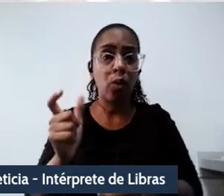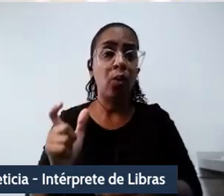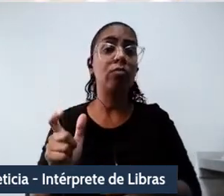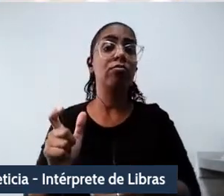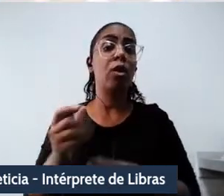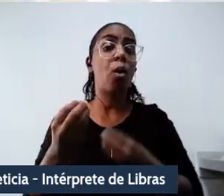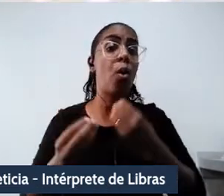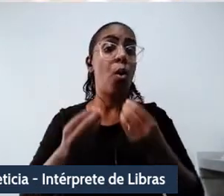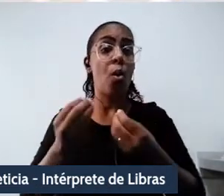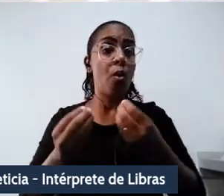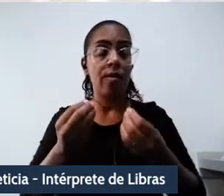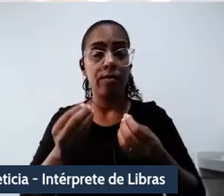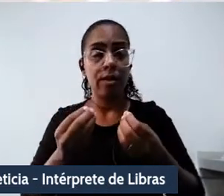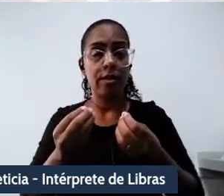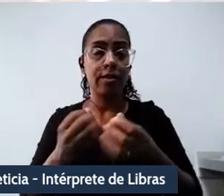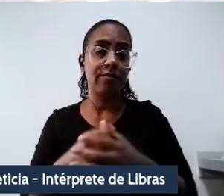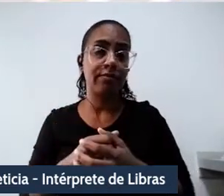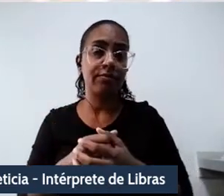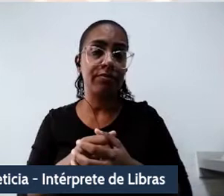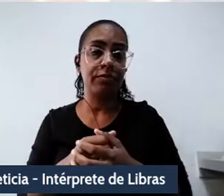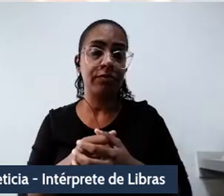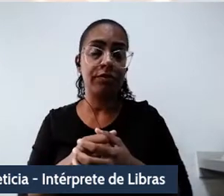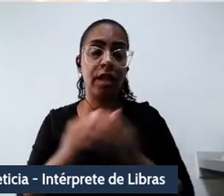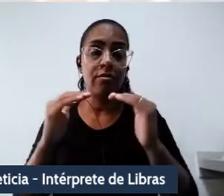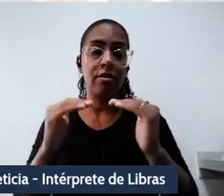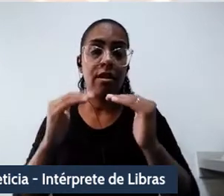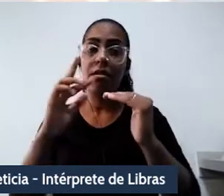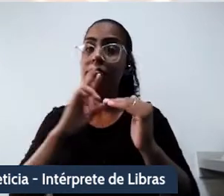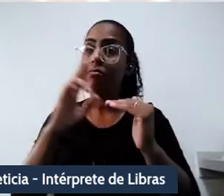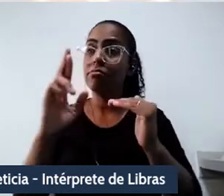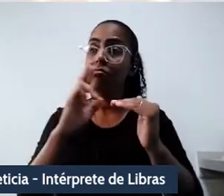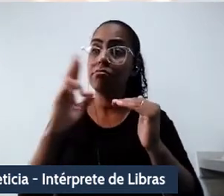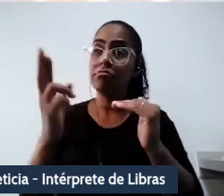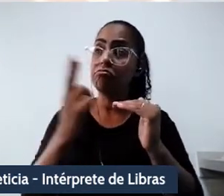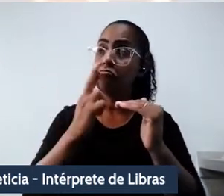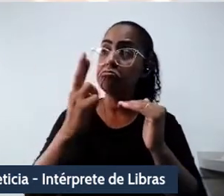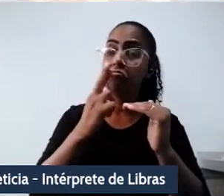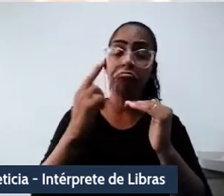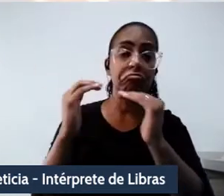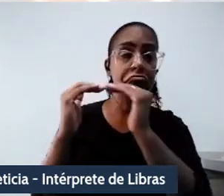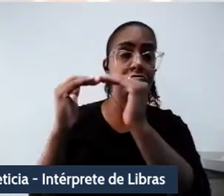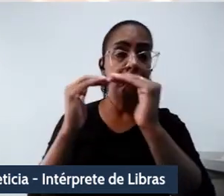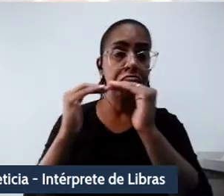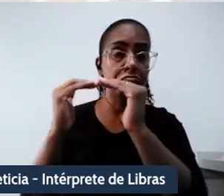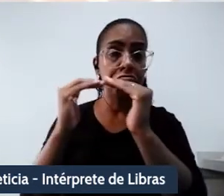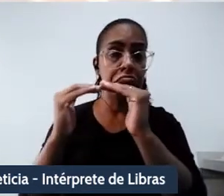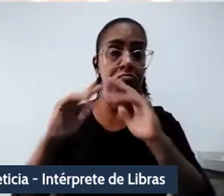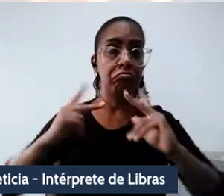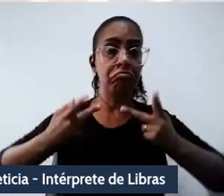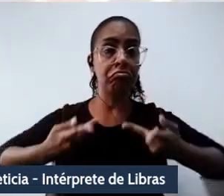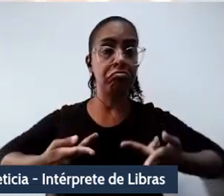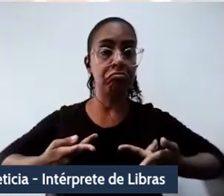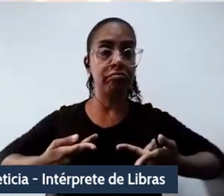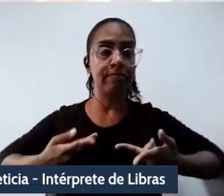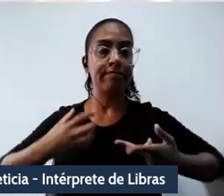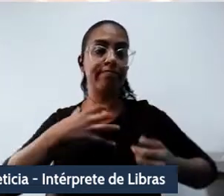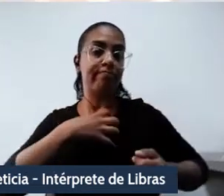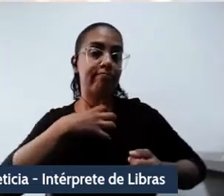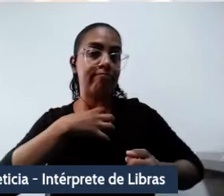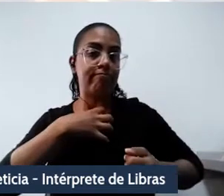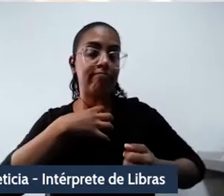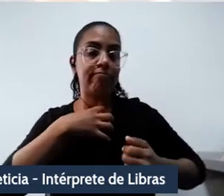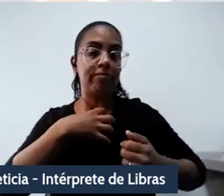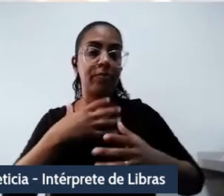que são destinados a fornecer padrões de resposta e comportamentos humanos, ou seja, que são destinados a se